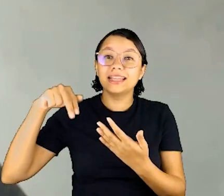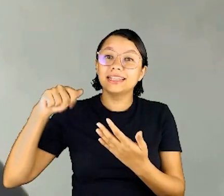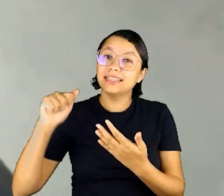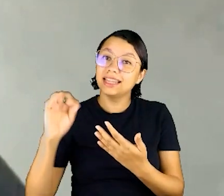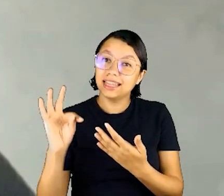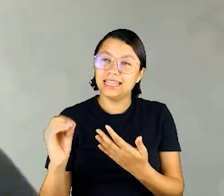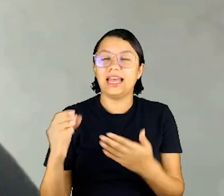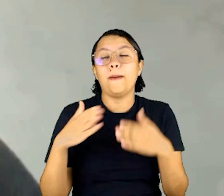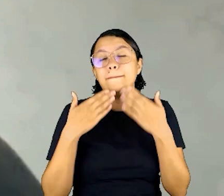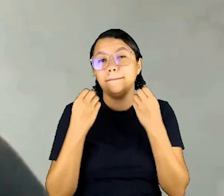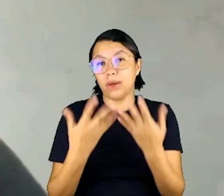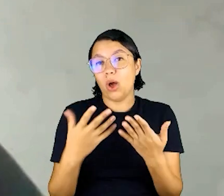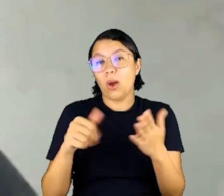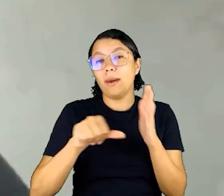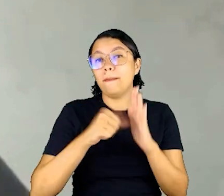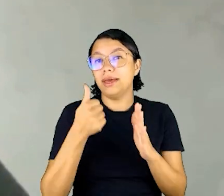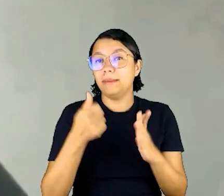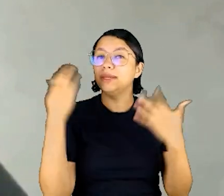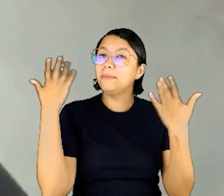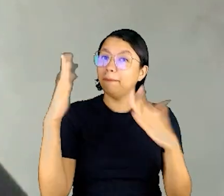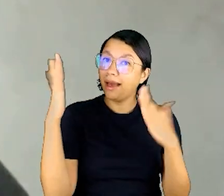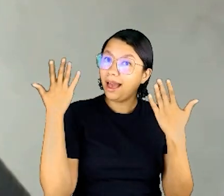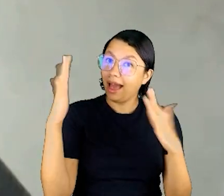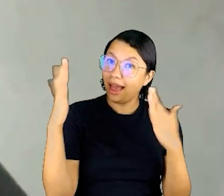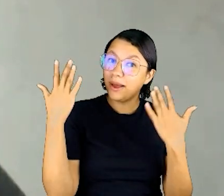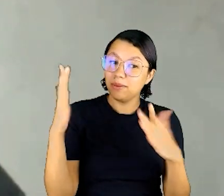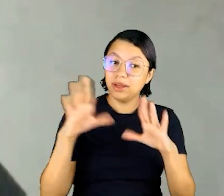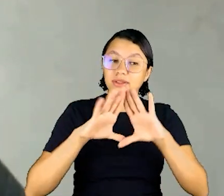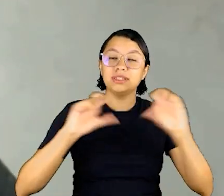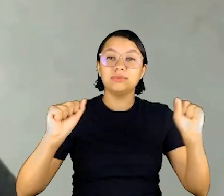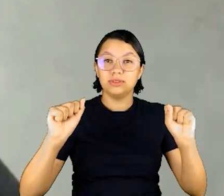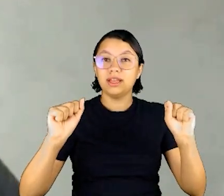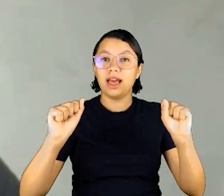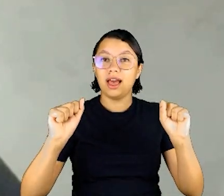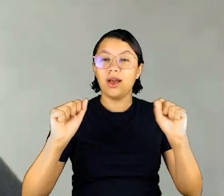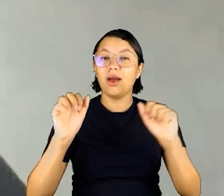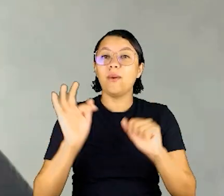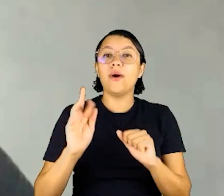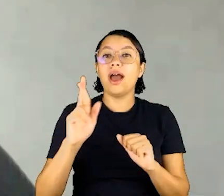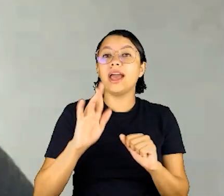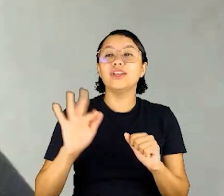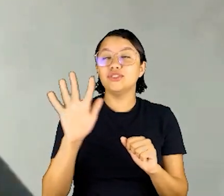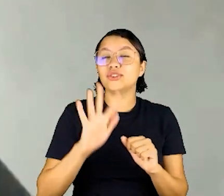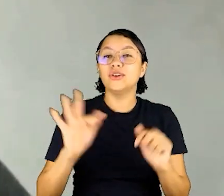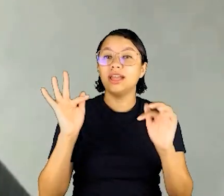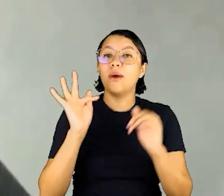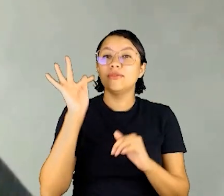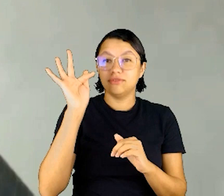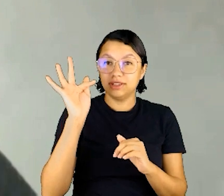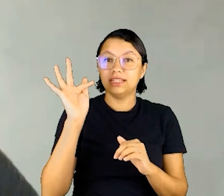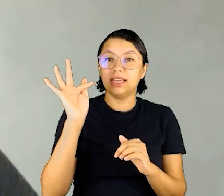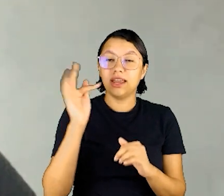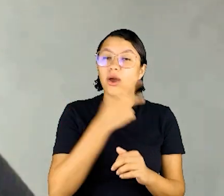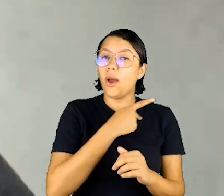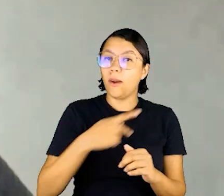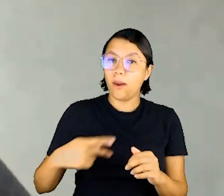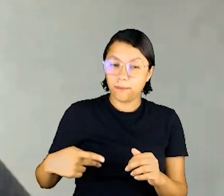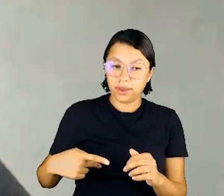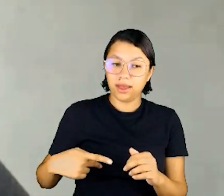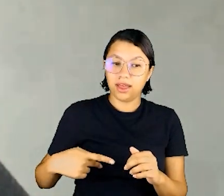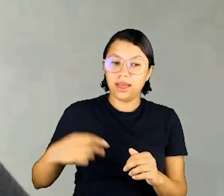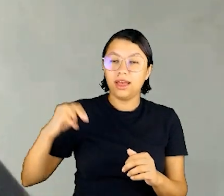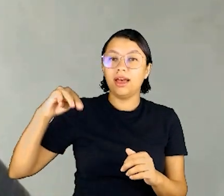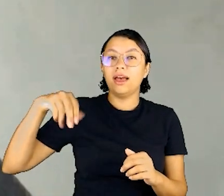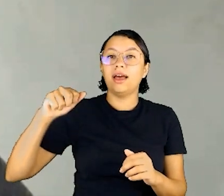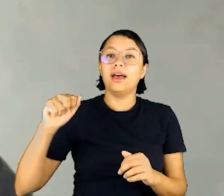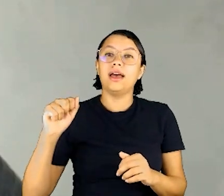Obrigada, Renato, bom, primeiramente, eu gostaria de parabenizar o Tribunal Regional Federal da Terceira Região, na pessoa da querida